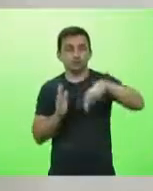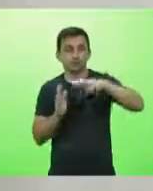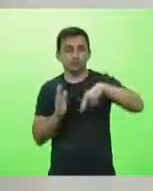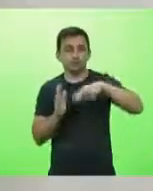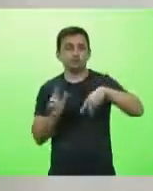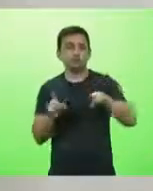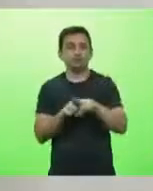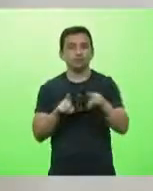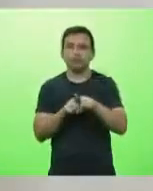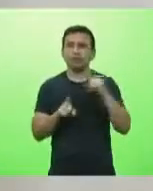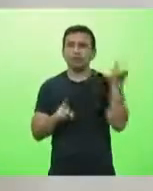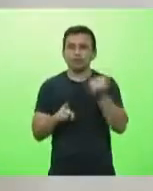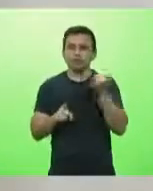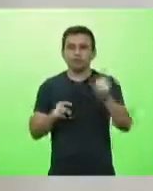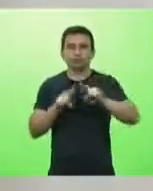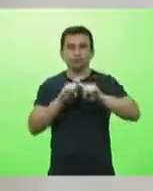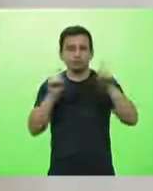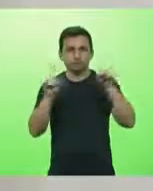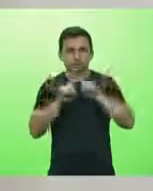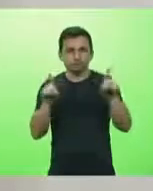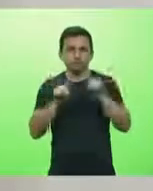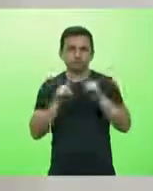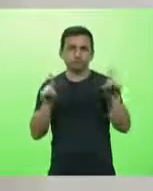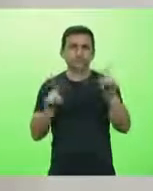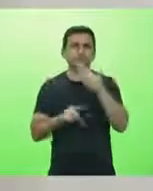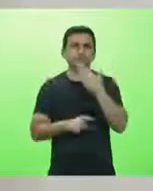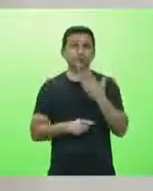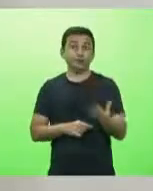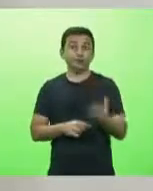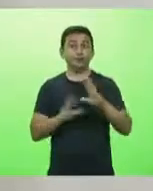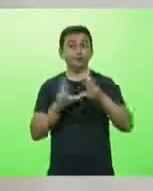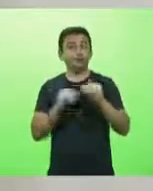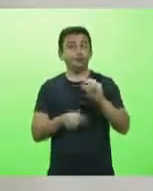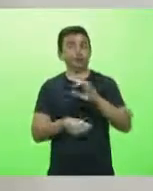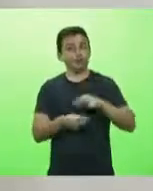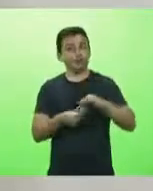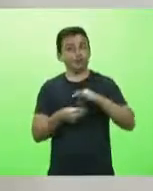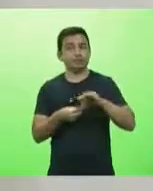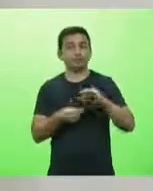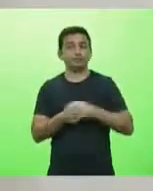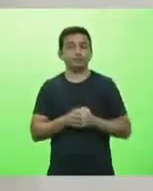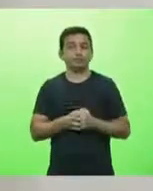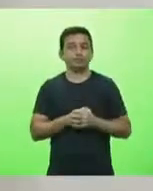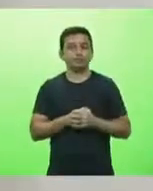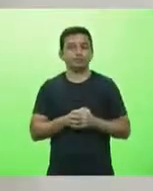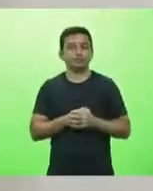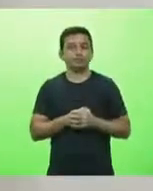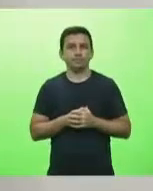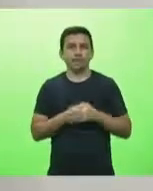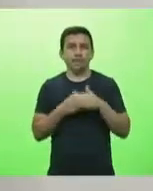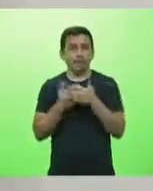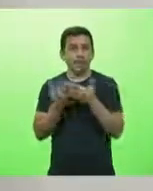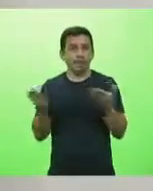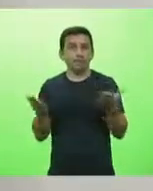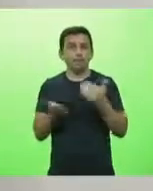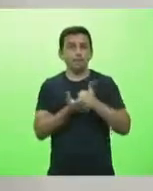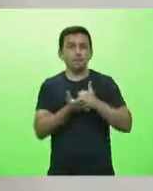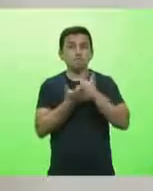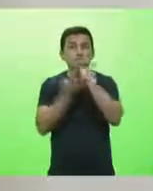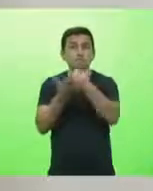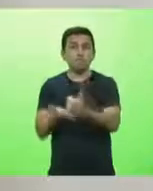reclamação, desse pedido, desse clamor dessas entidades. Elas manifestam integral apoio a uma